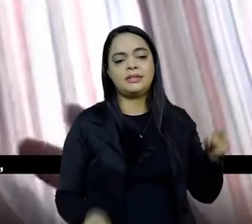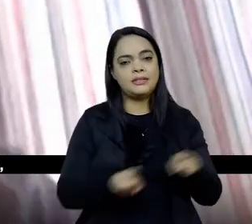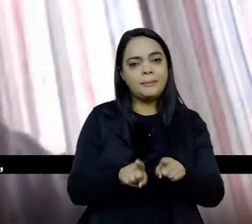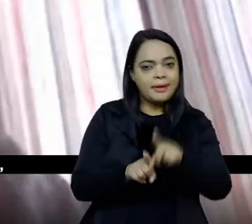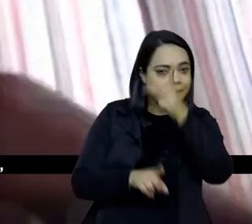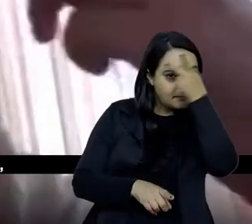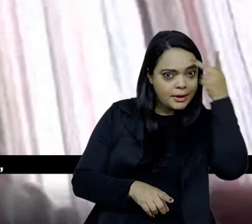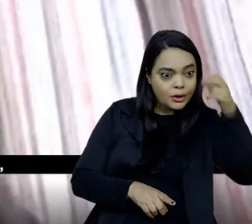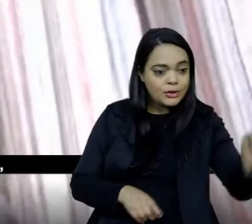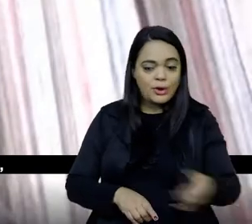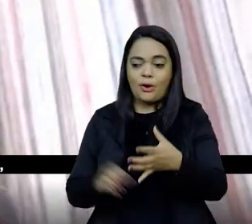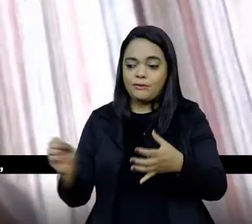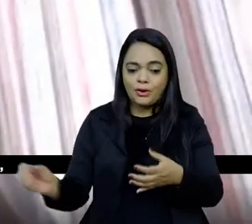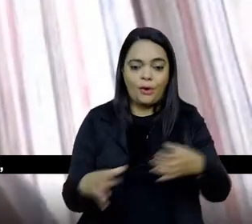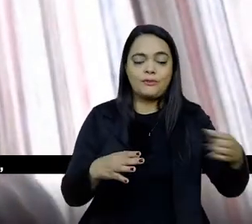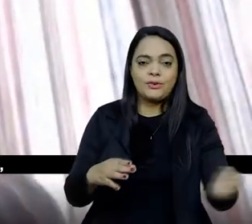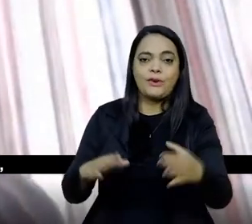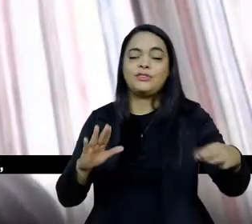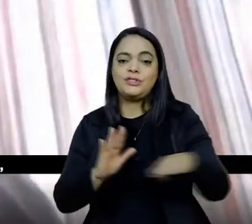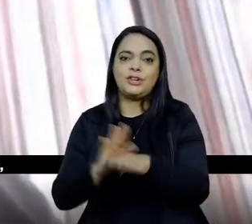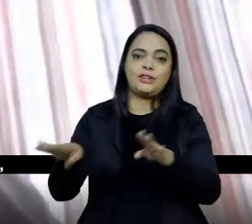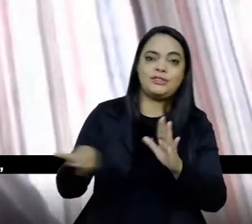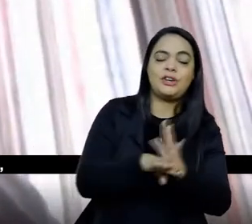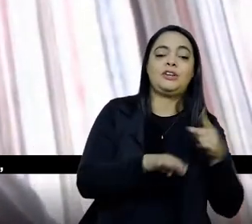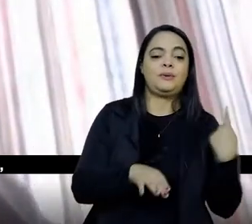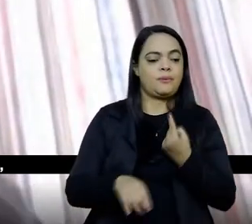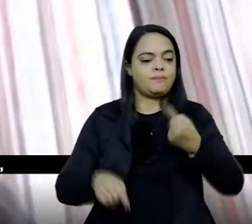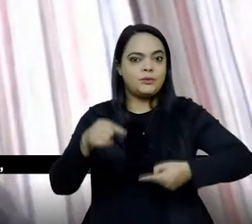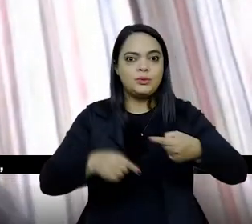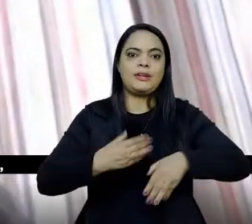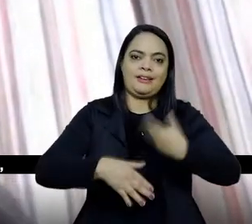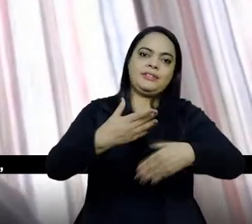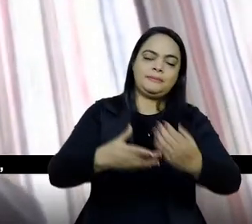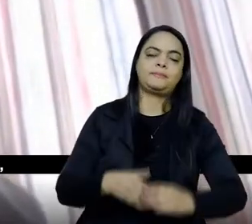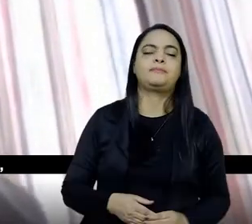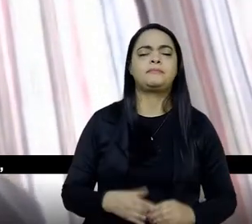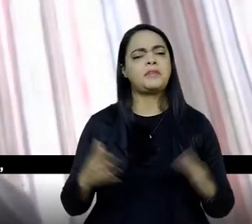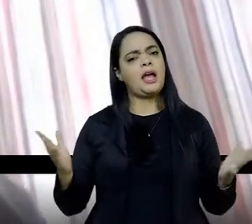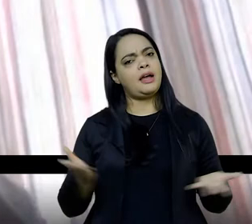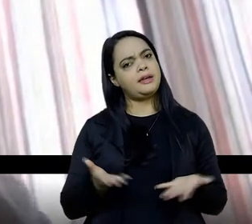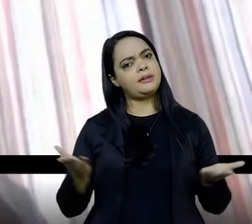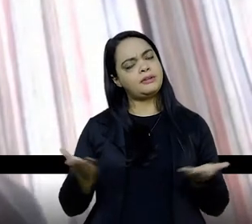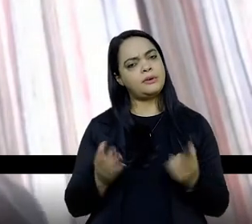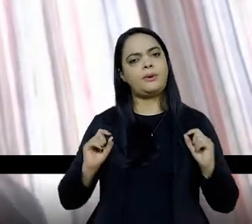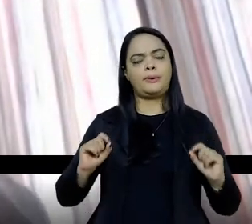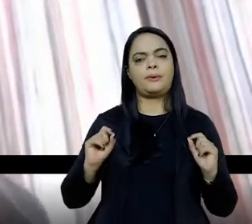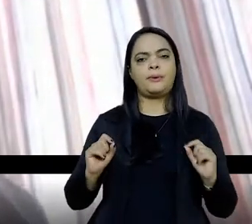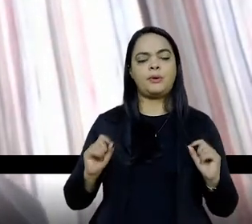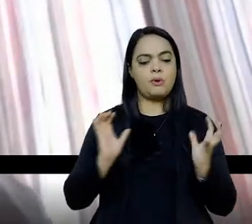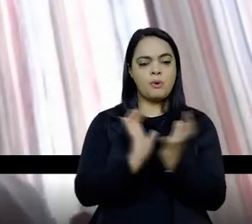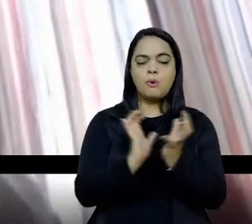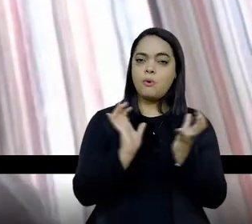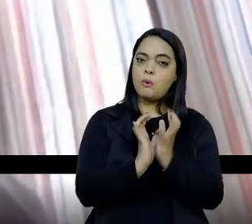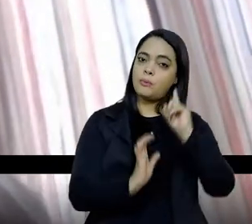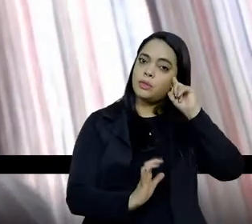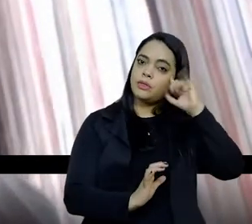indo, voltando na discussão e no debate. E agora, nós resolvemos marcar, o grupo resolveu marcar